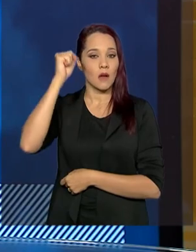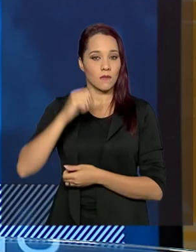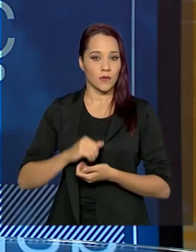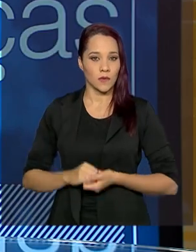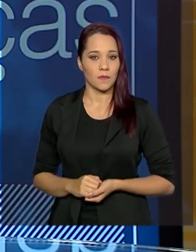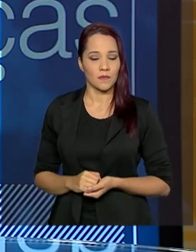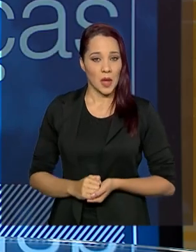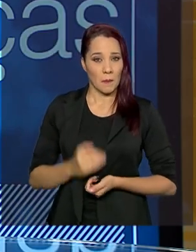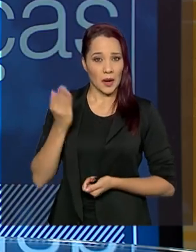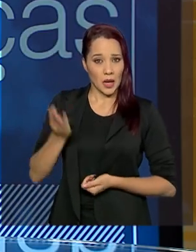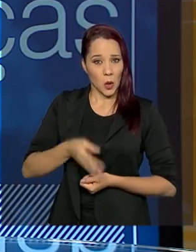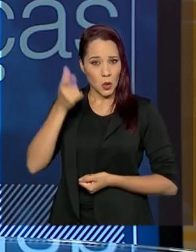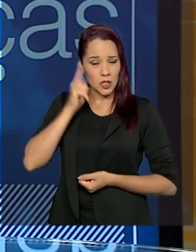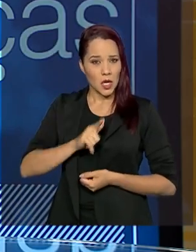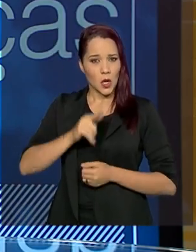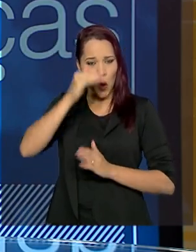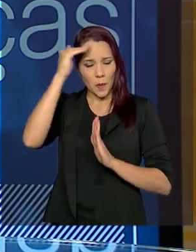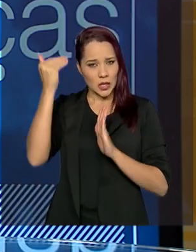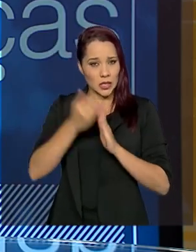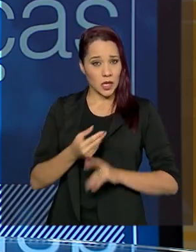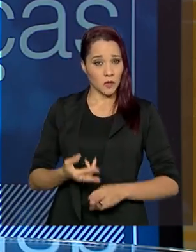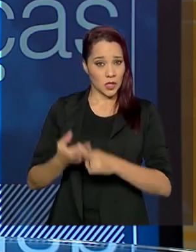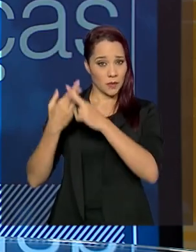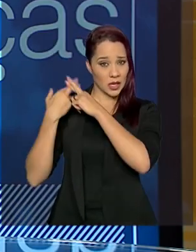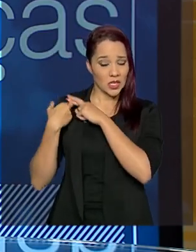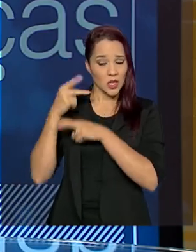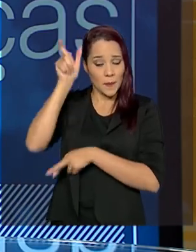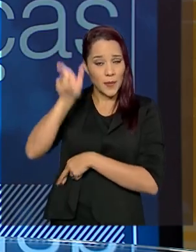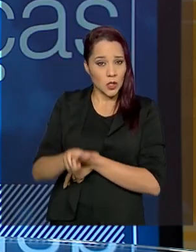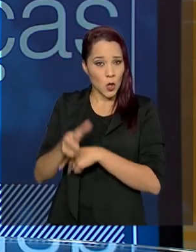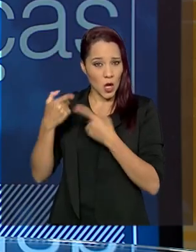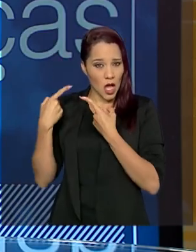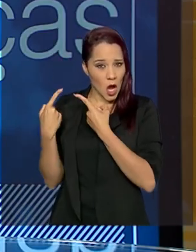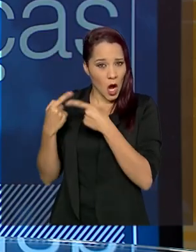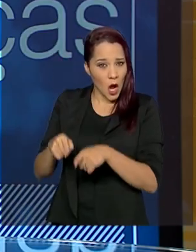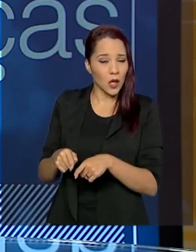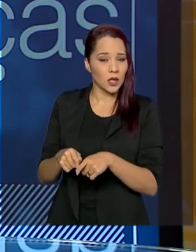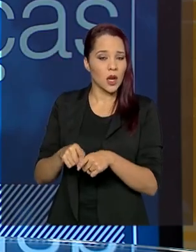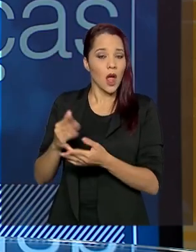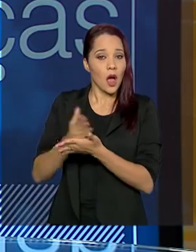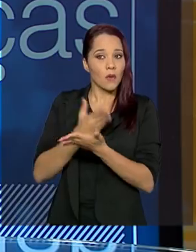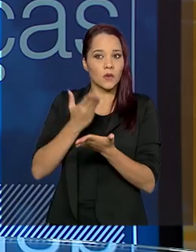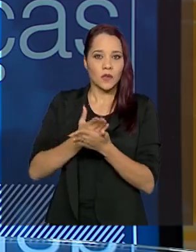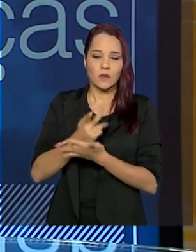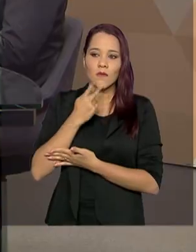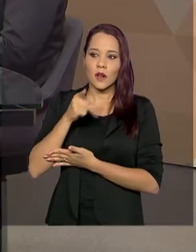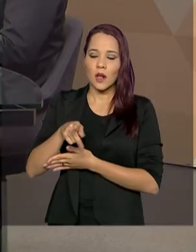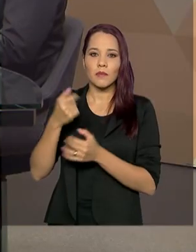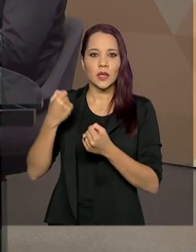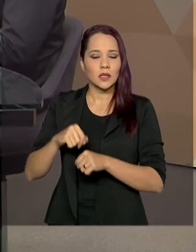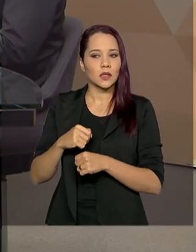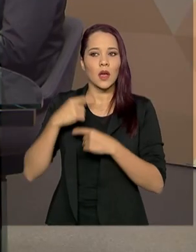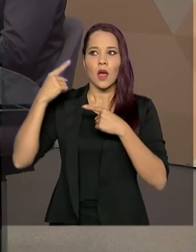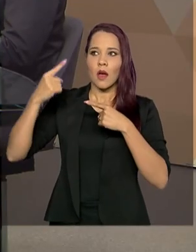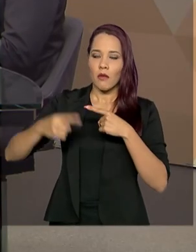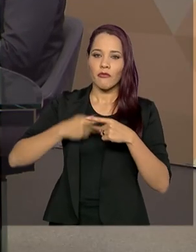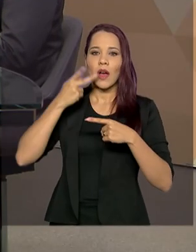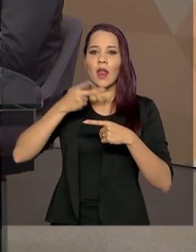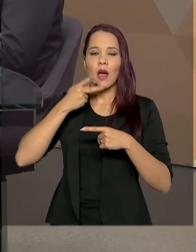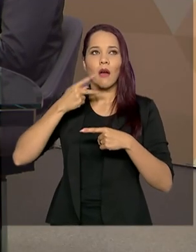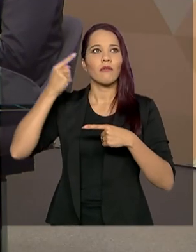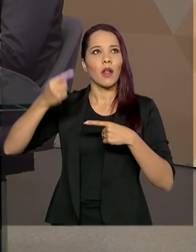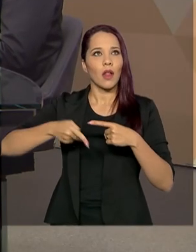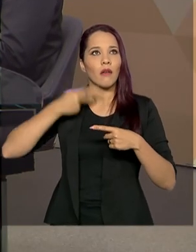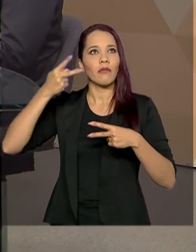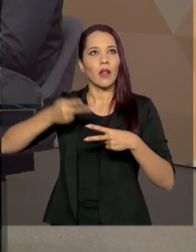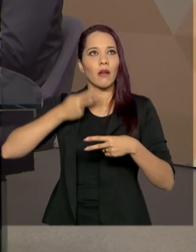para que se cumpra o ciclo da responsabilização do agressor, alguns estudos apontam que ela vai ter que repetir o que aconteceu com ela de 8